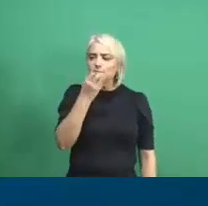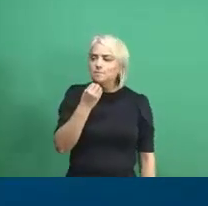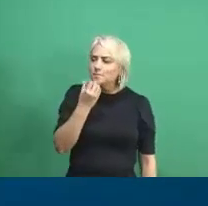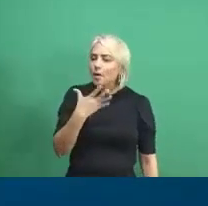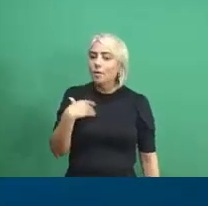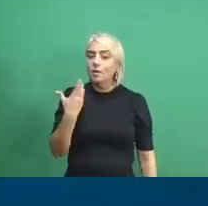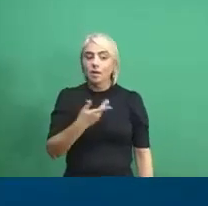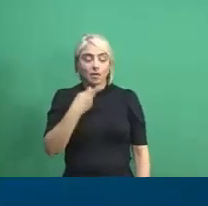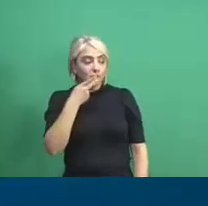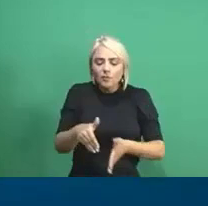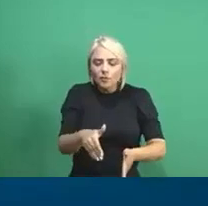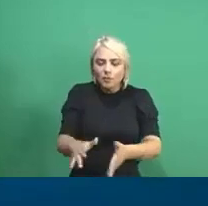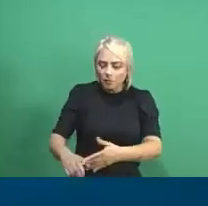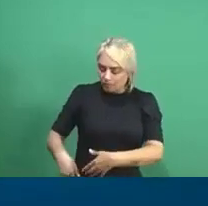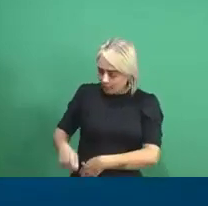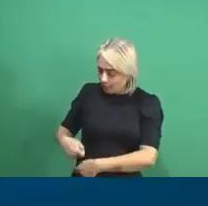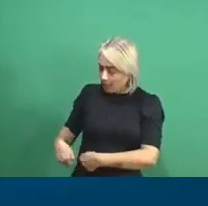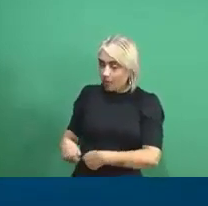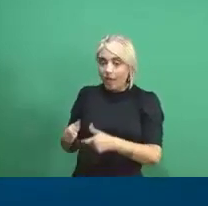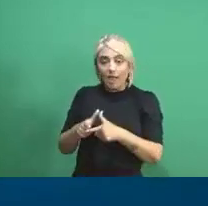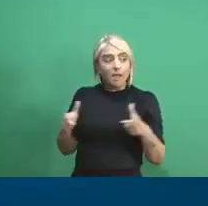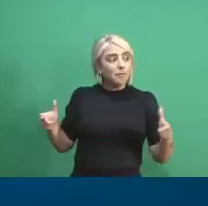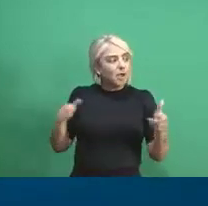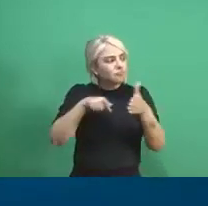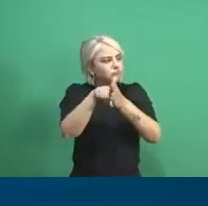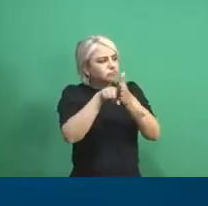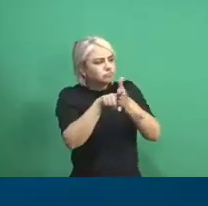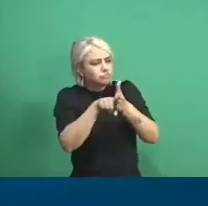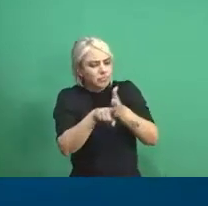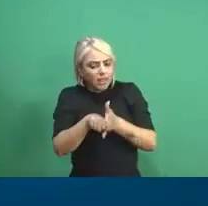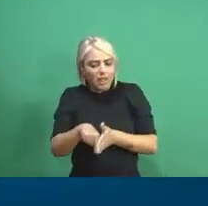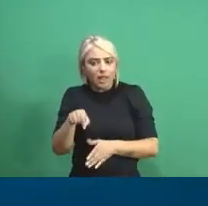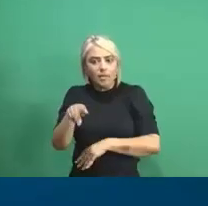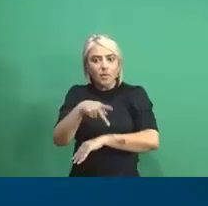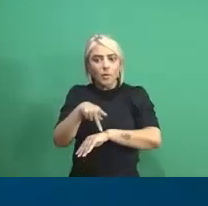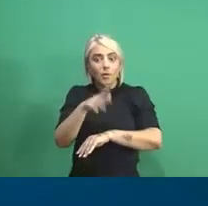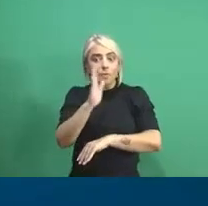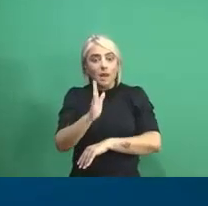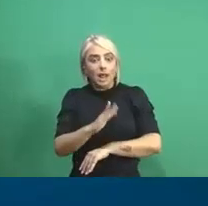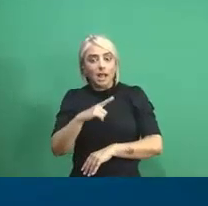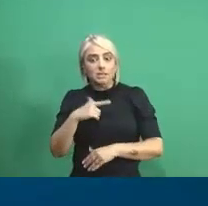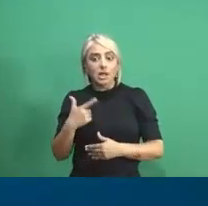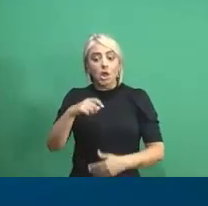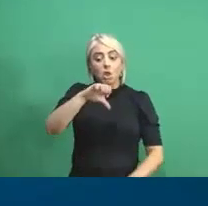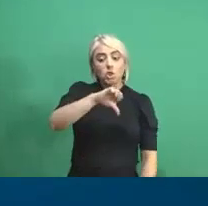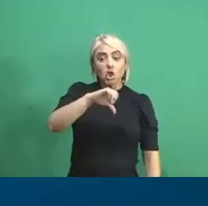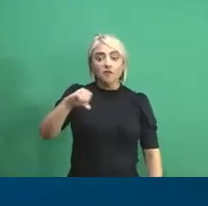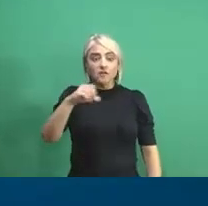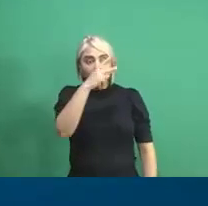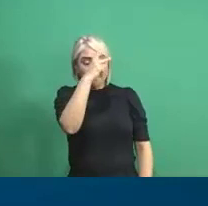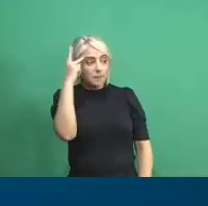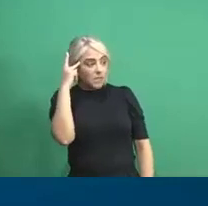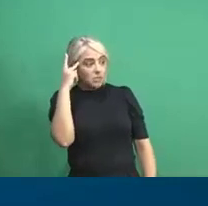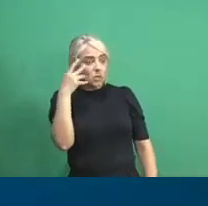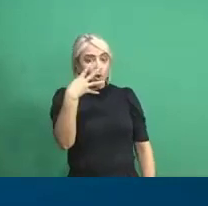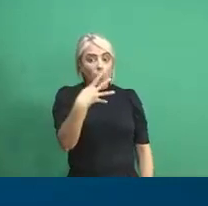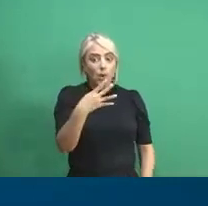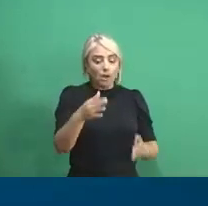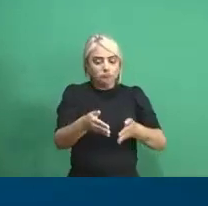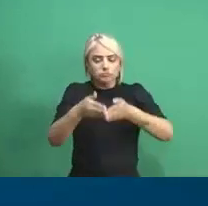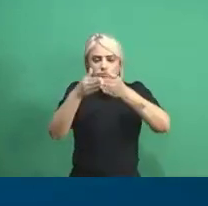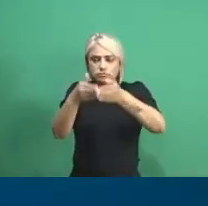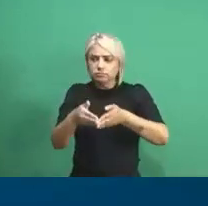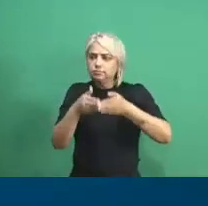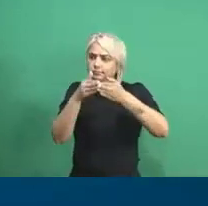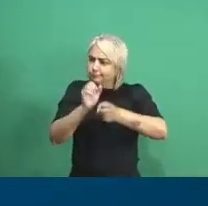Eu posso dizer que a expedição é a maior expedição do Brasil na atualidade. Ela congrega 90 pessoas, 4 embarcações